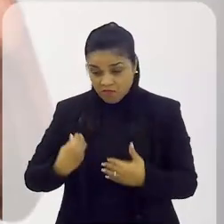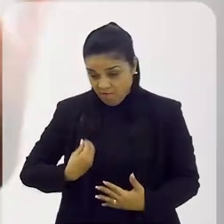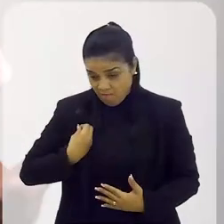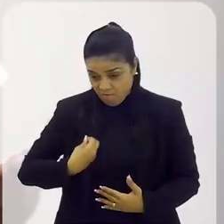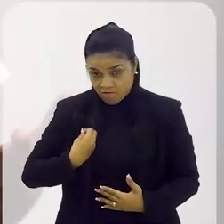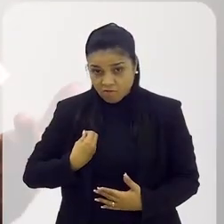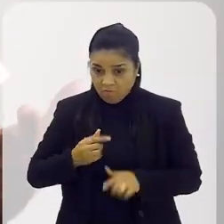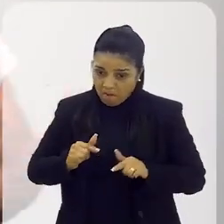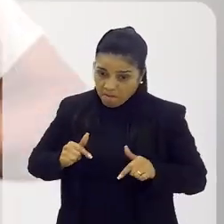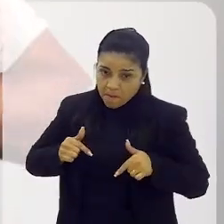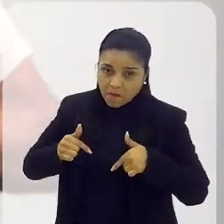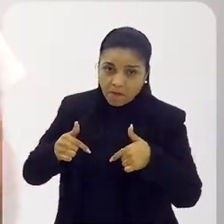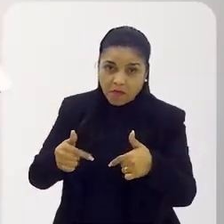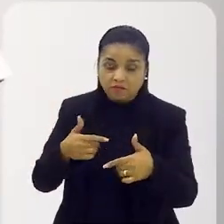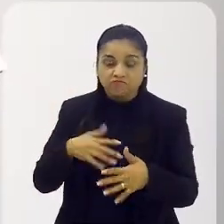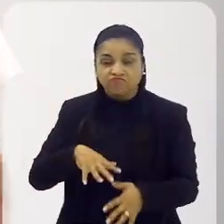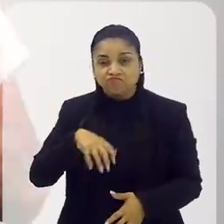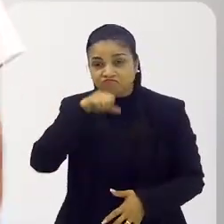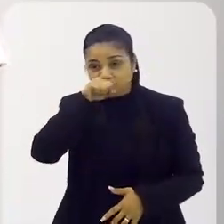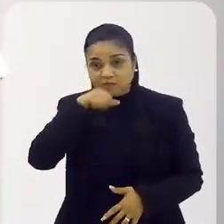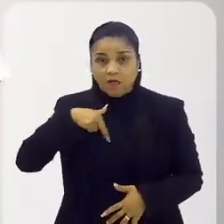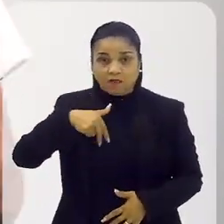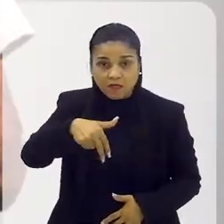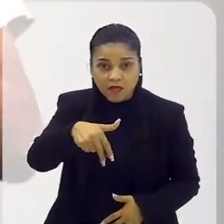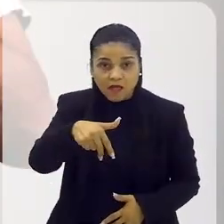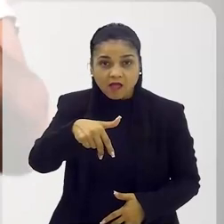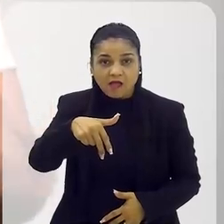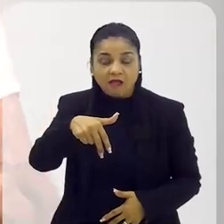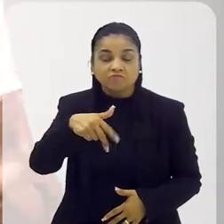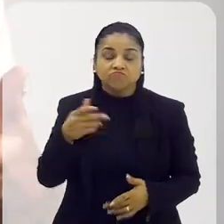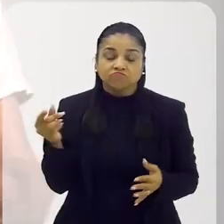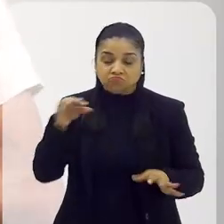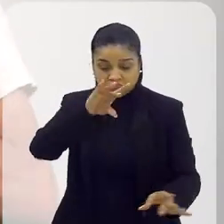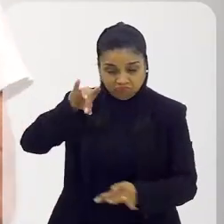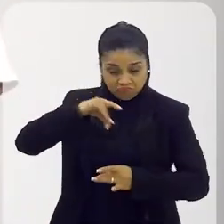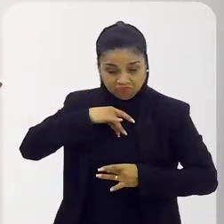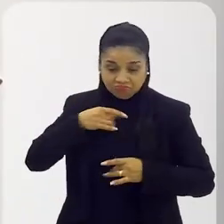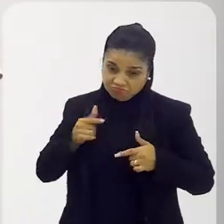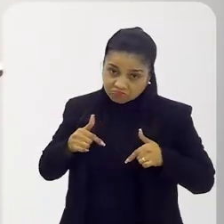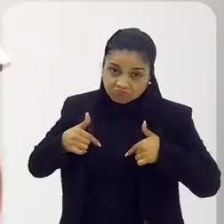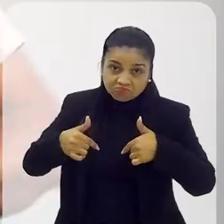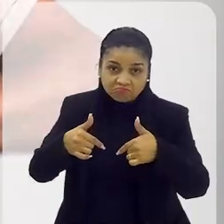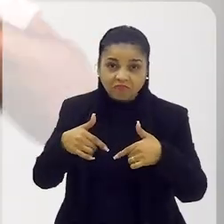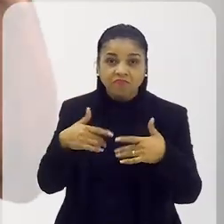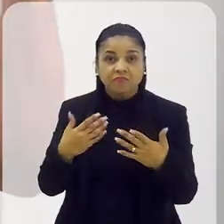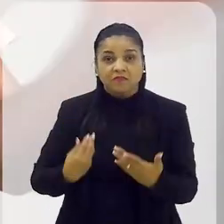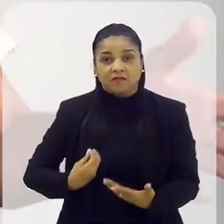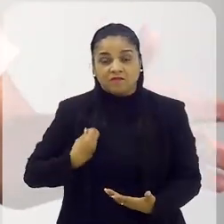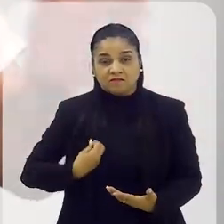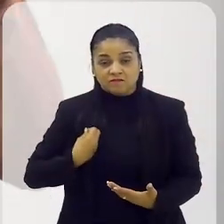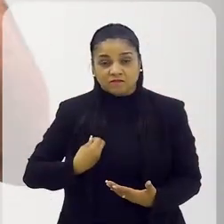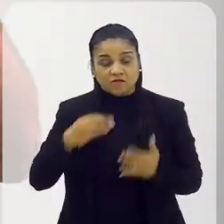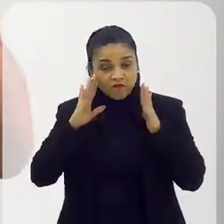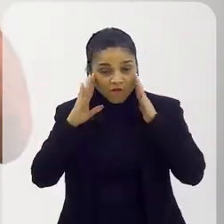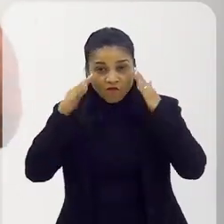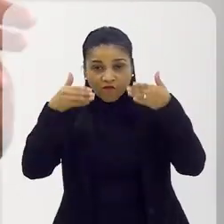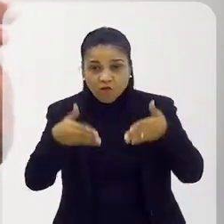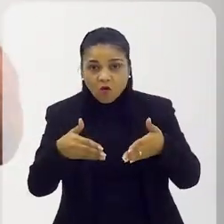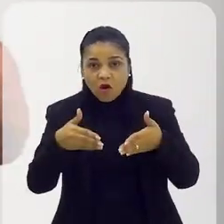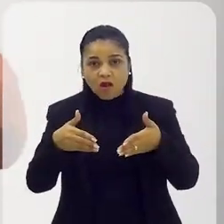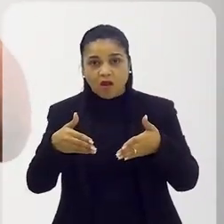quando você estiver vivo, estiver capaz de andar, respirar, da conta do personagem, vai. Quando você estiver vivo, conseguir